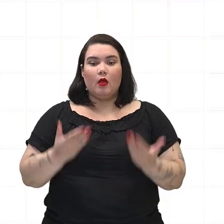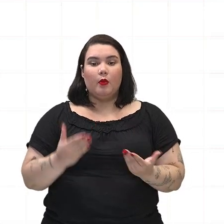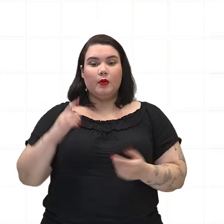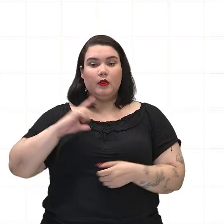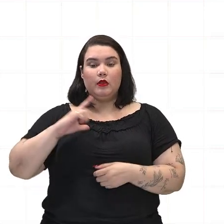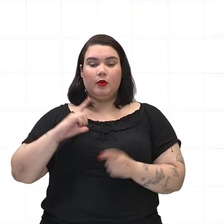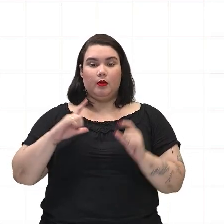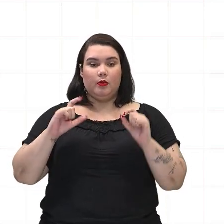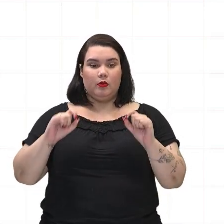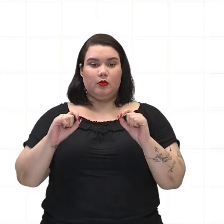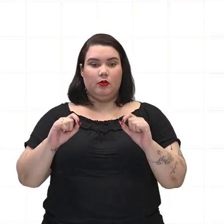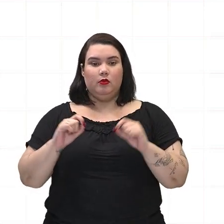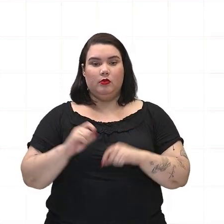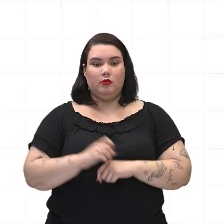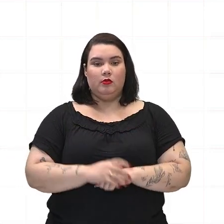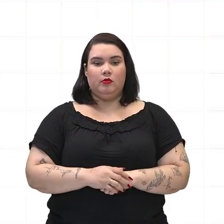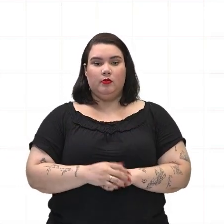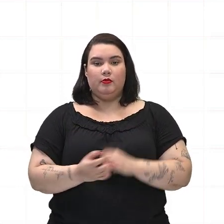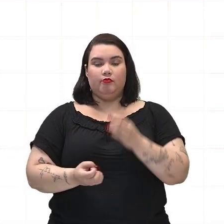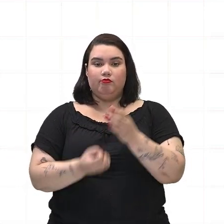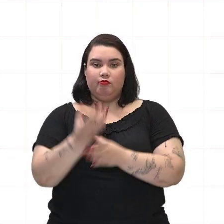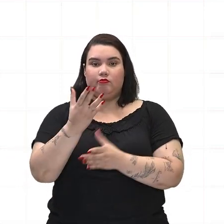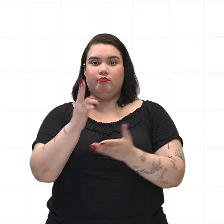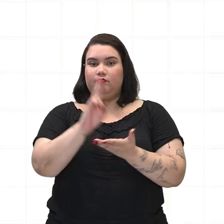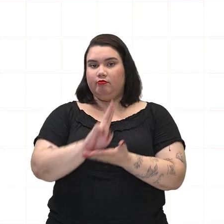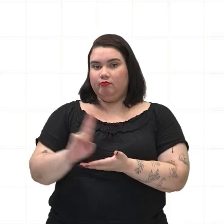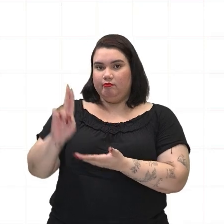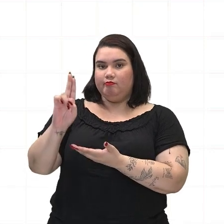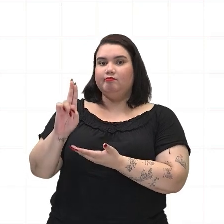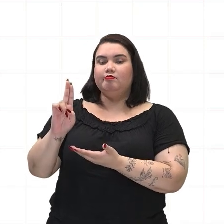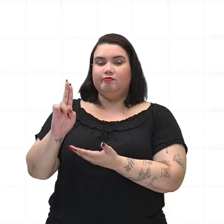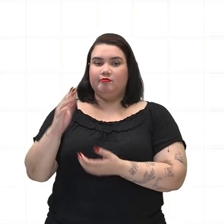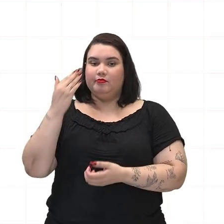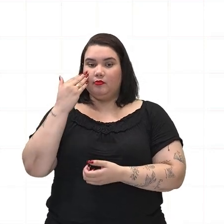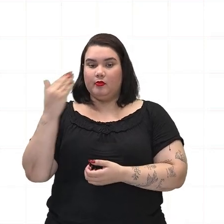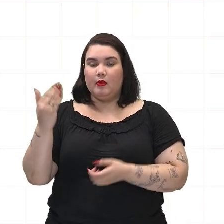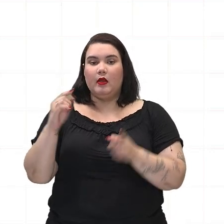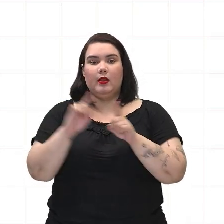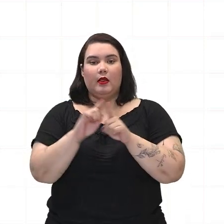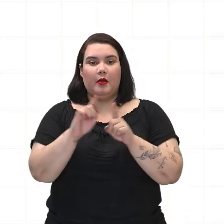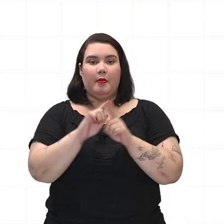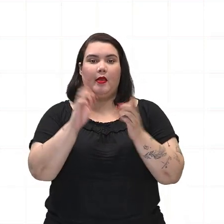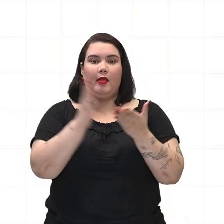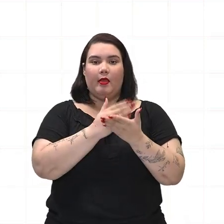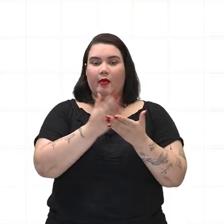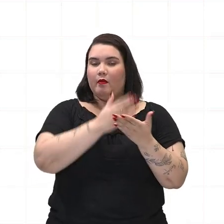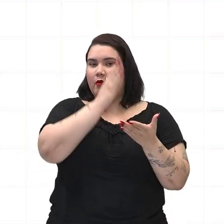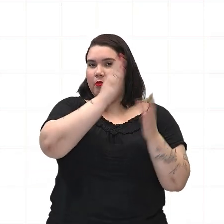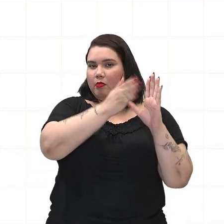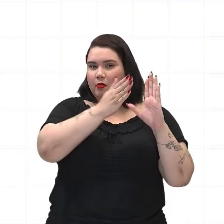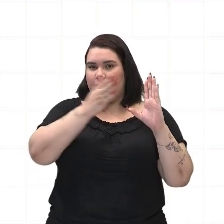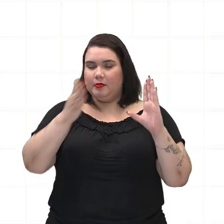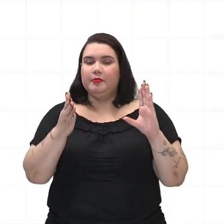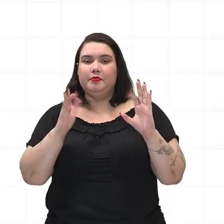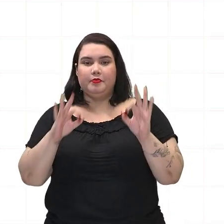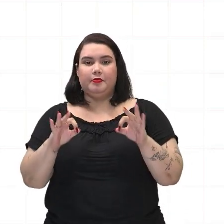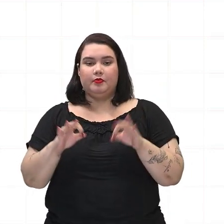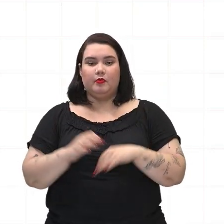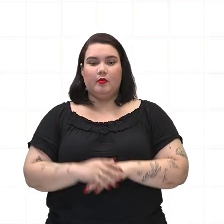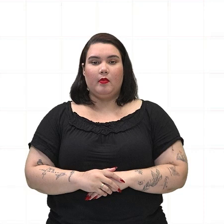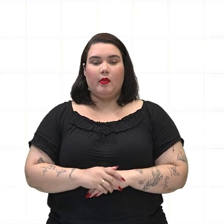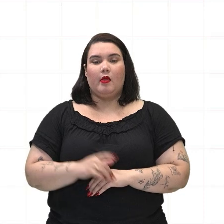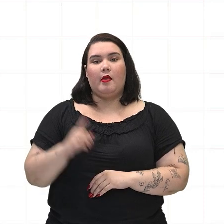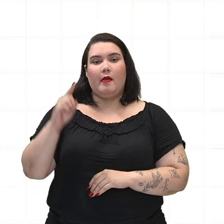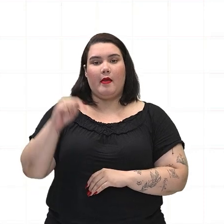que? A instauração da universidade, assim como a biblioteca, que serão elementos